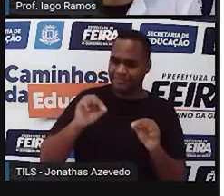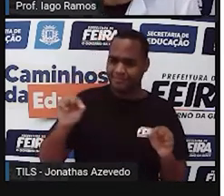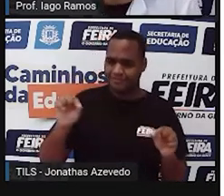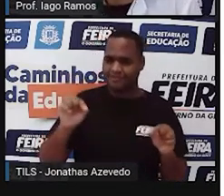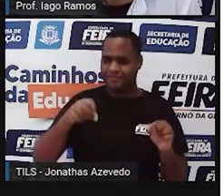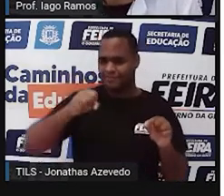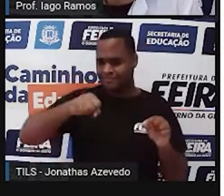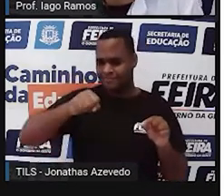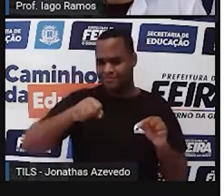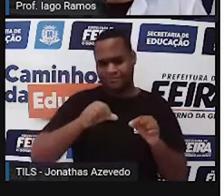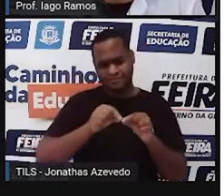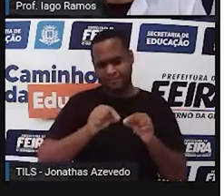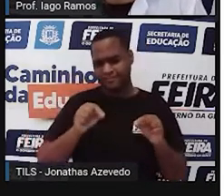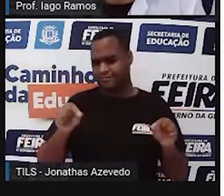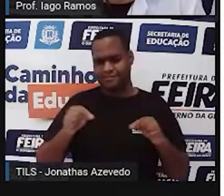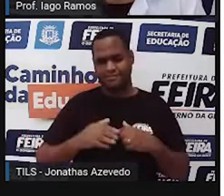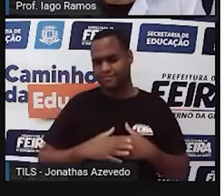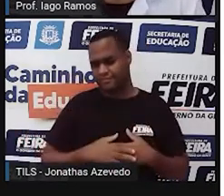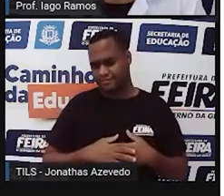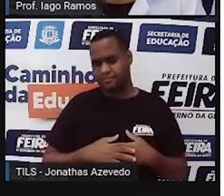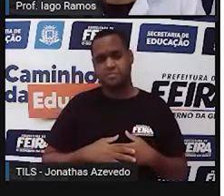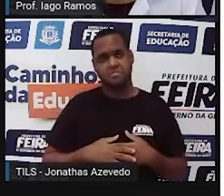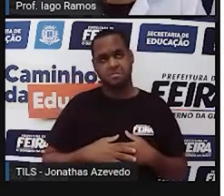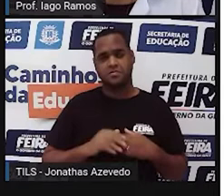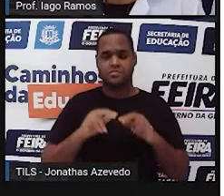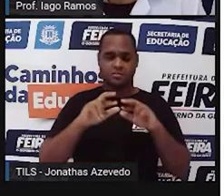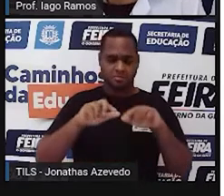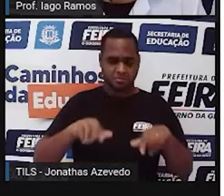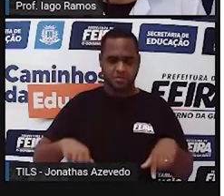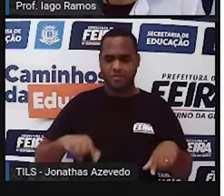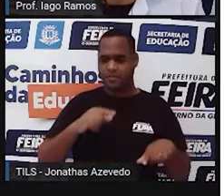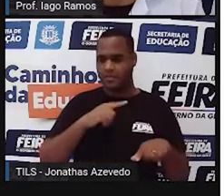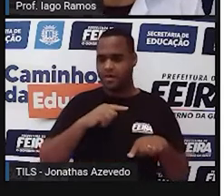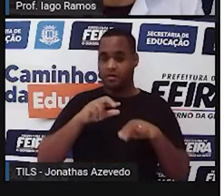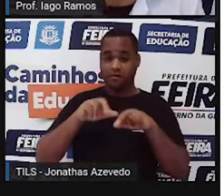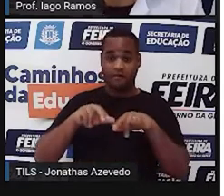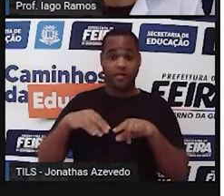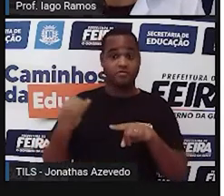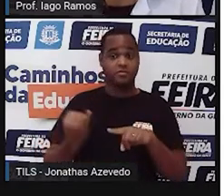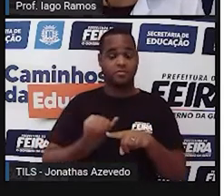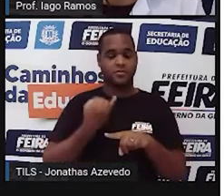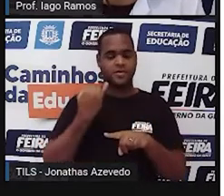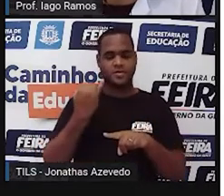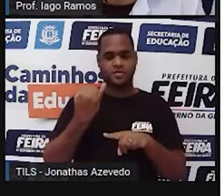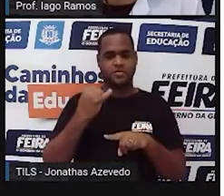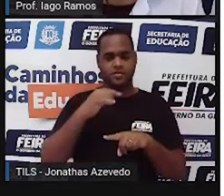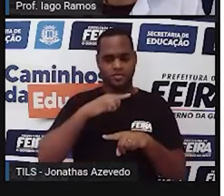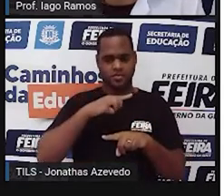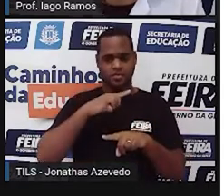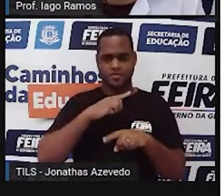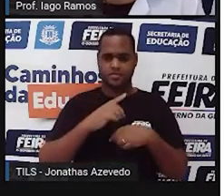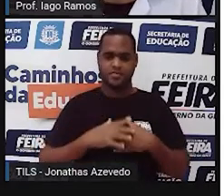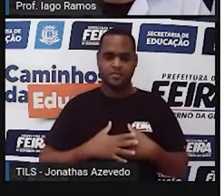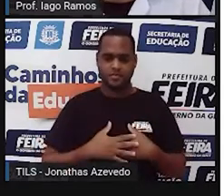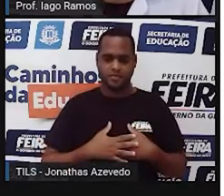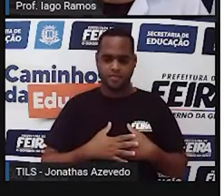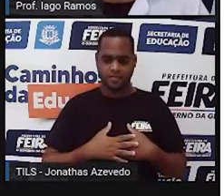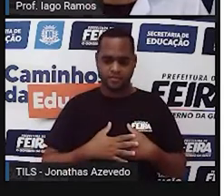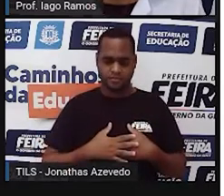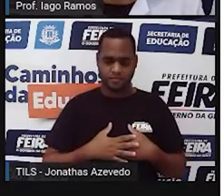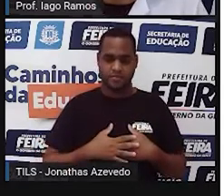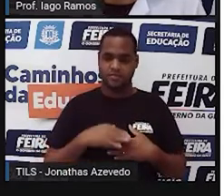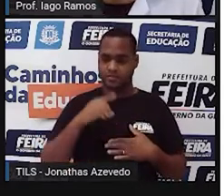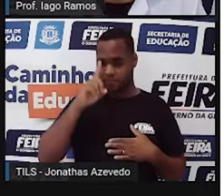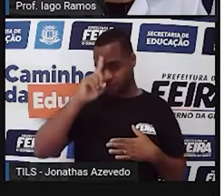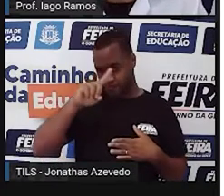medidas, né? Que são assim, coisas muito, muito, muito, muito importantes, né? No nosso dia